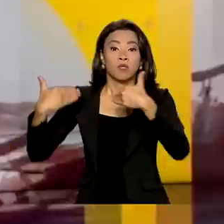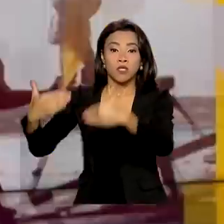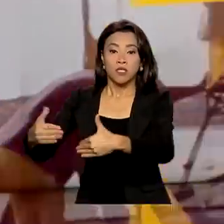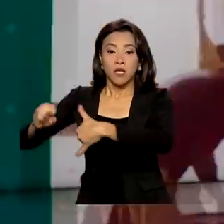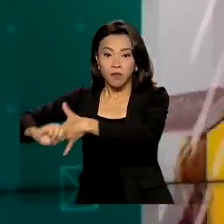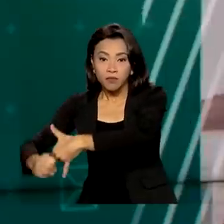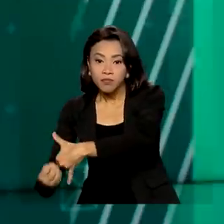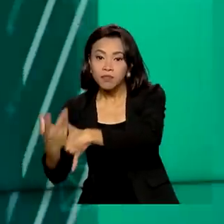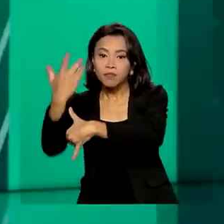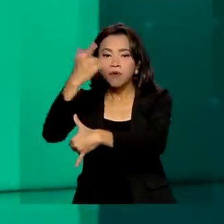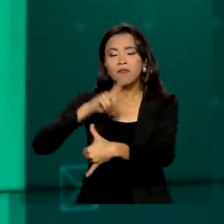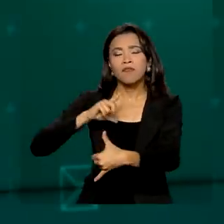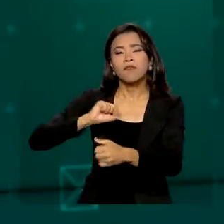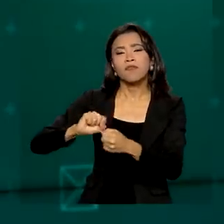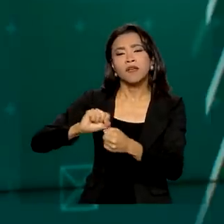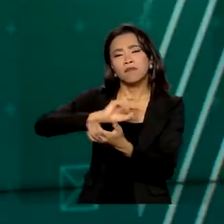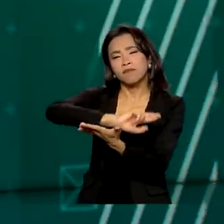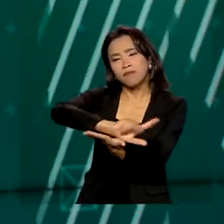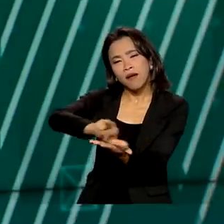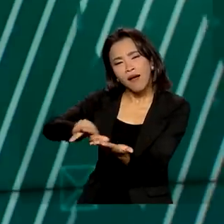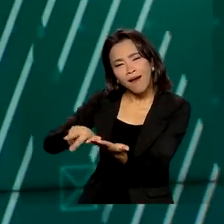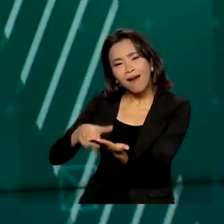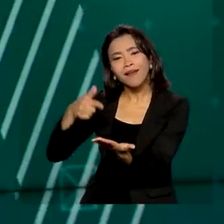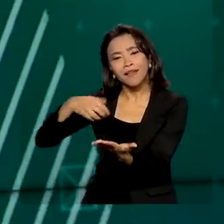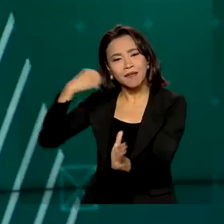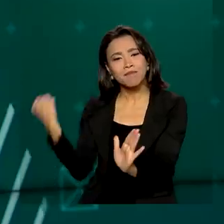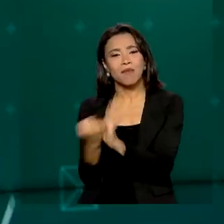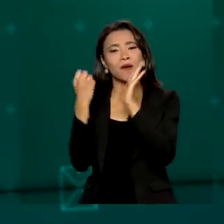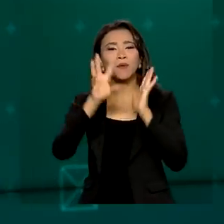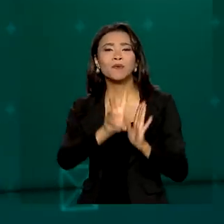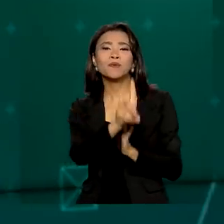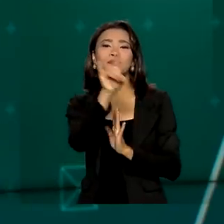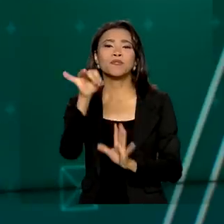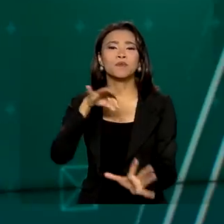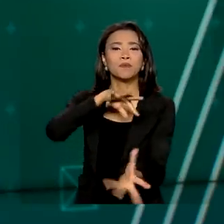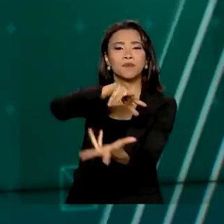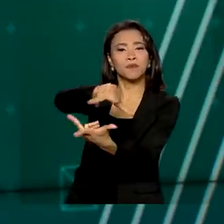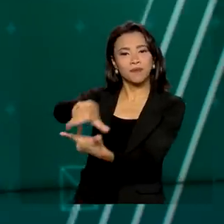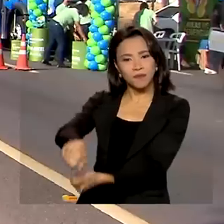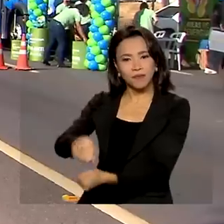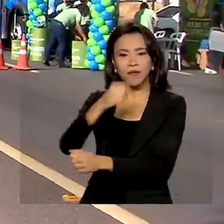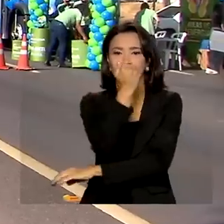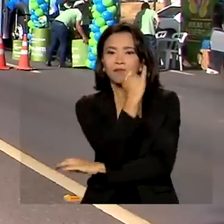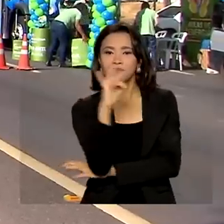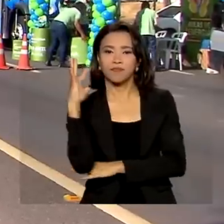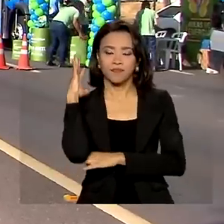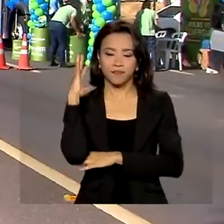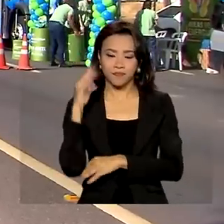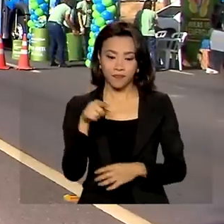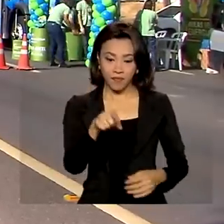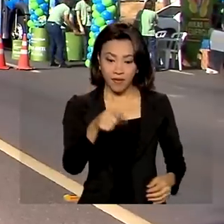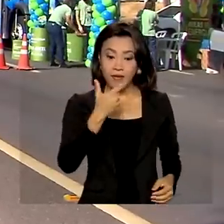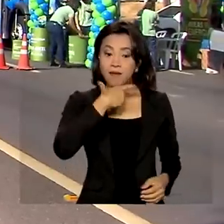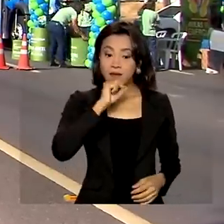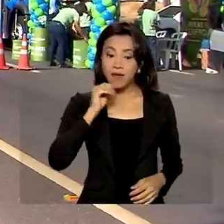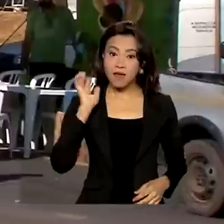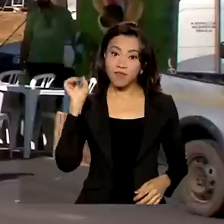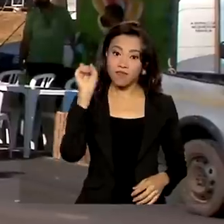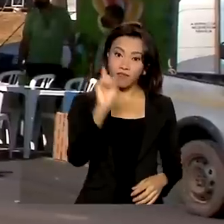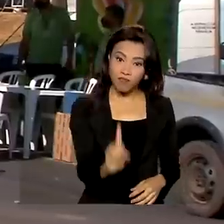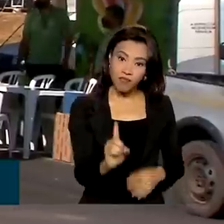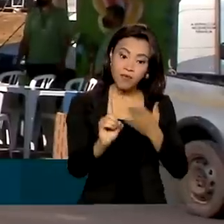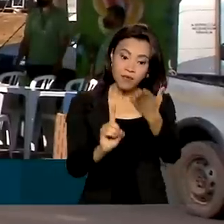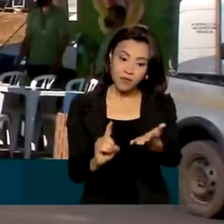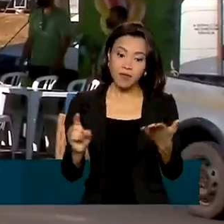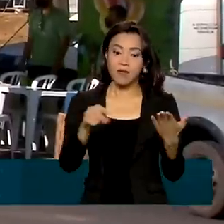série de atividades em Brasília. O evento marcou o Dia Mundial do Meio Ambiente. Quem passou pelo local em Brasília, onde as